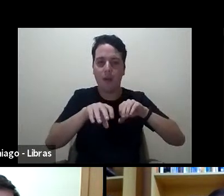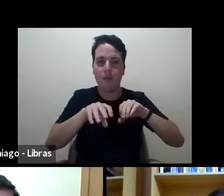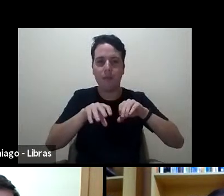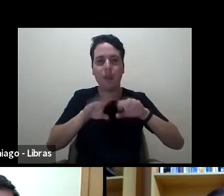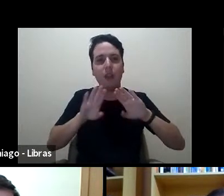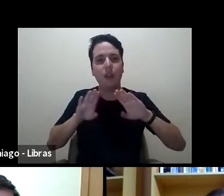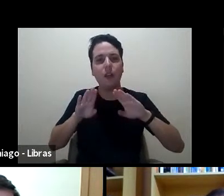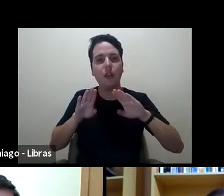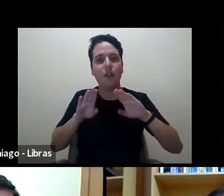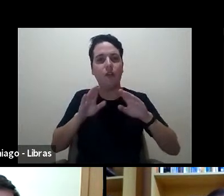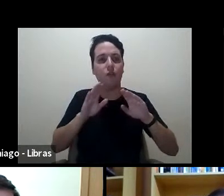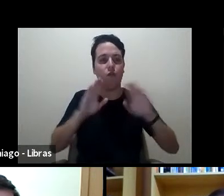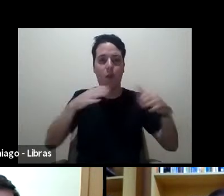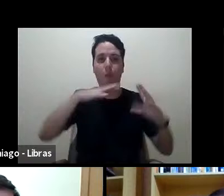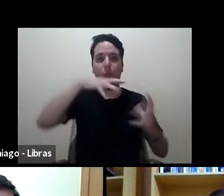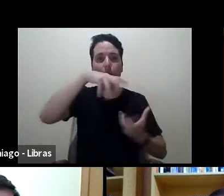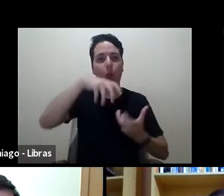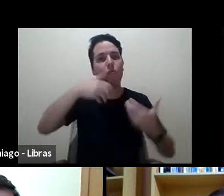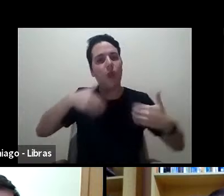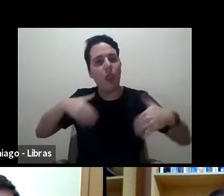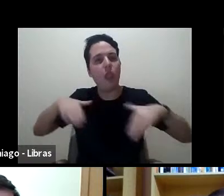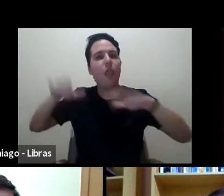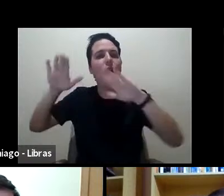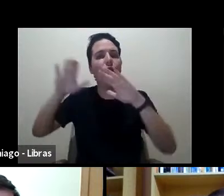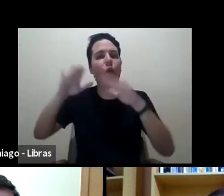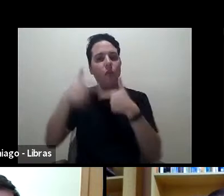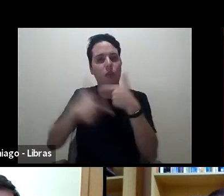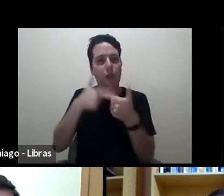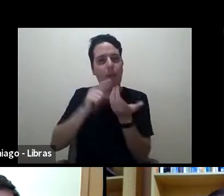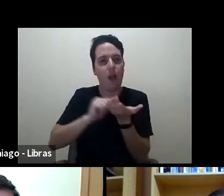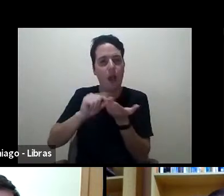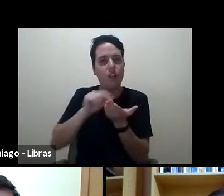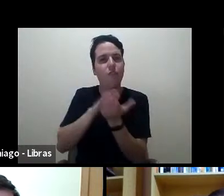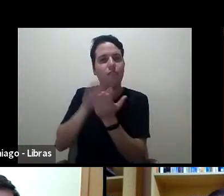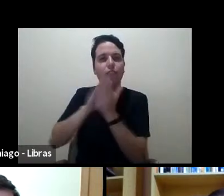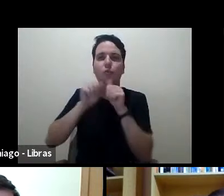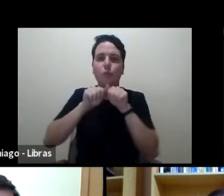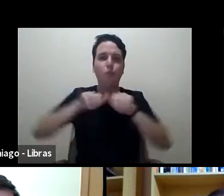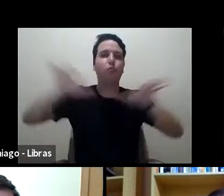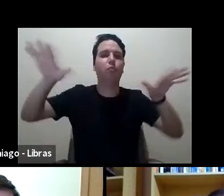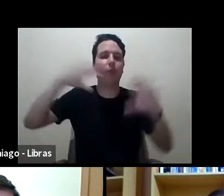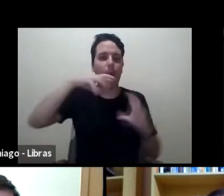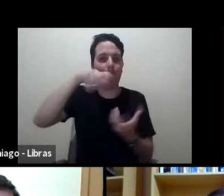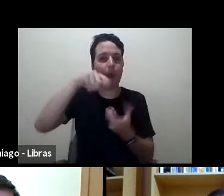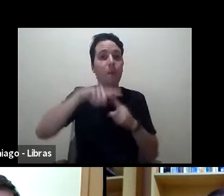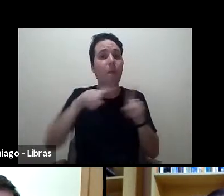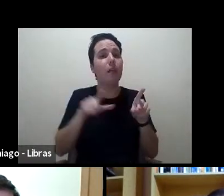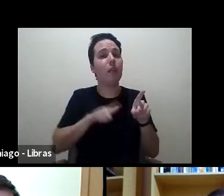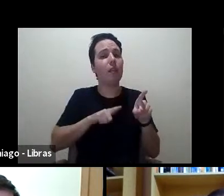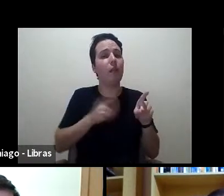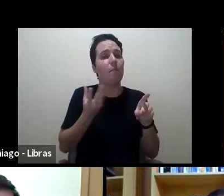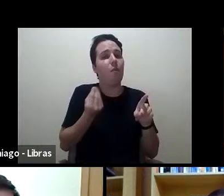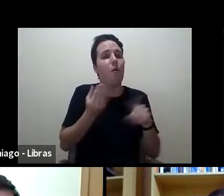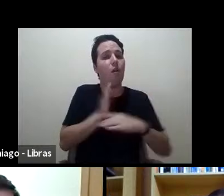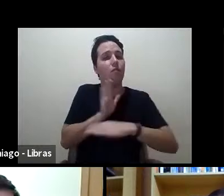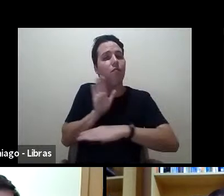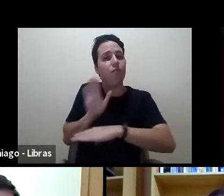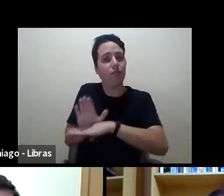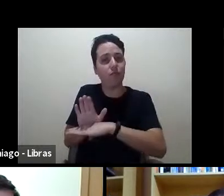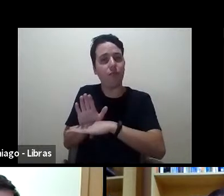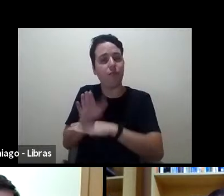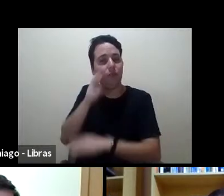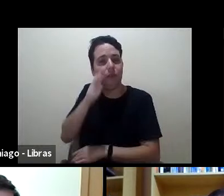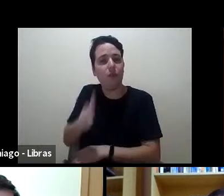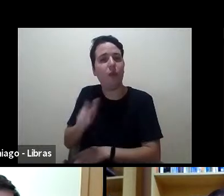o mundo com os seus trabalhos, mas ele também nos tem trazido contribuições muito interessantes, entre as quais